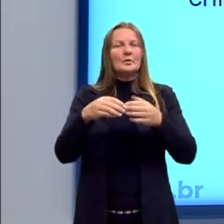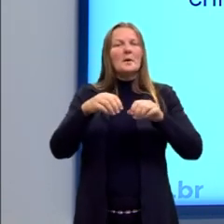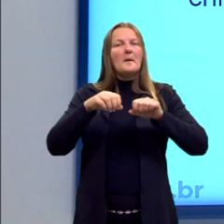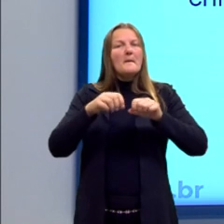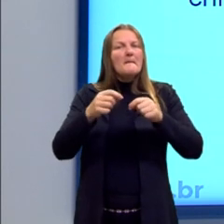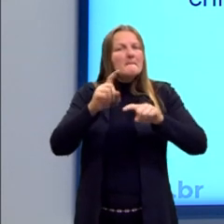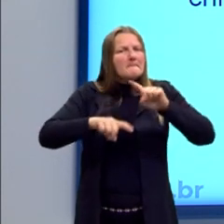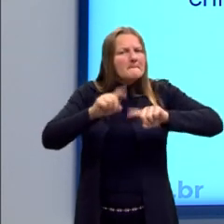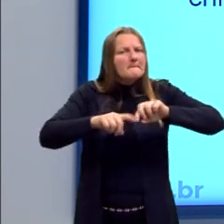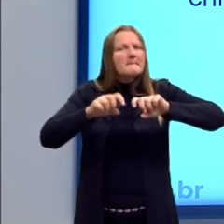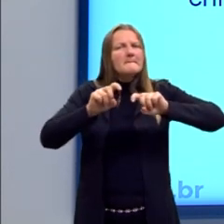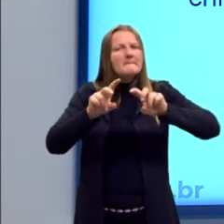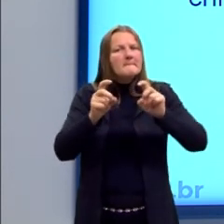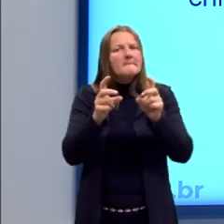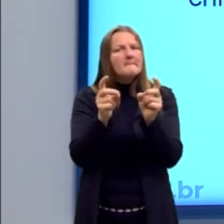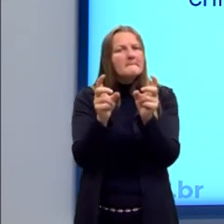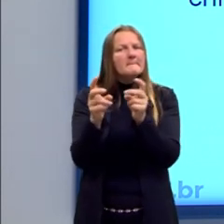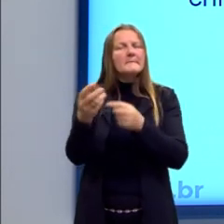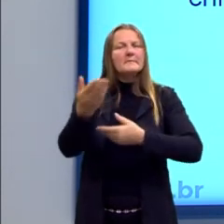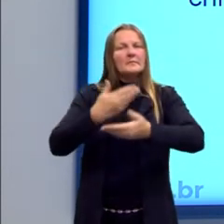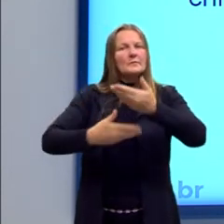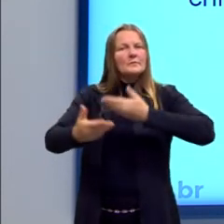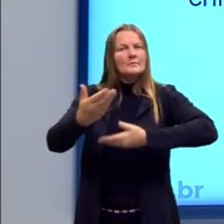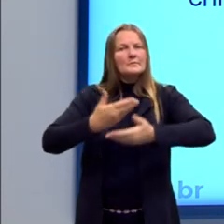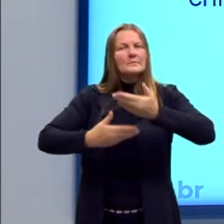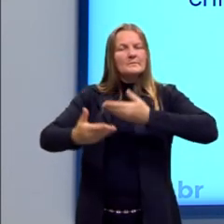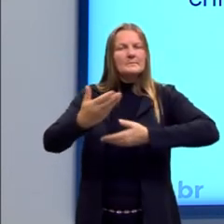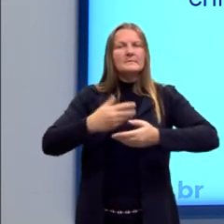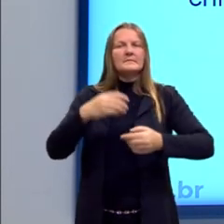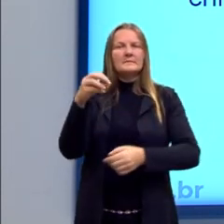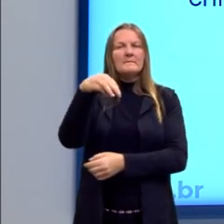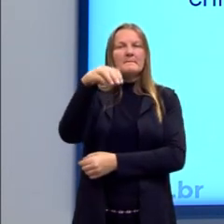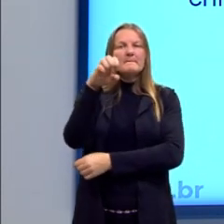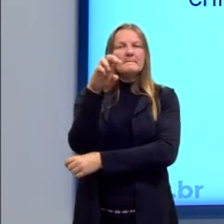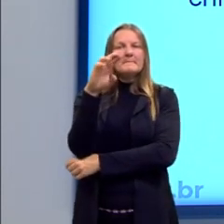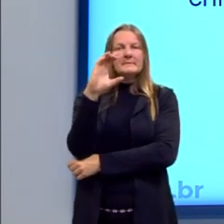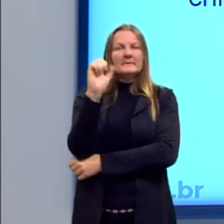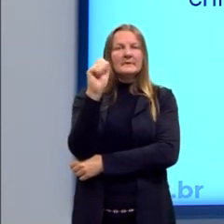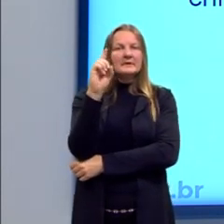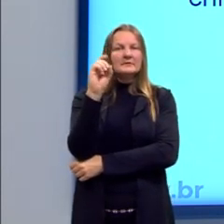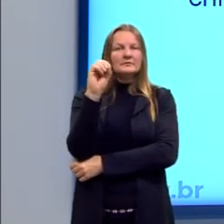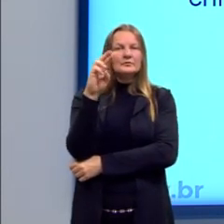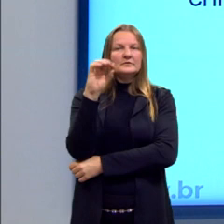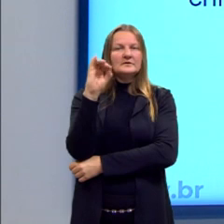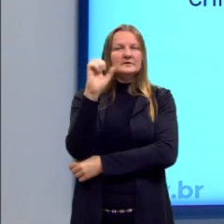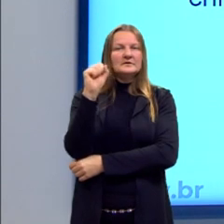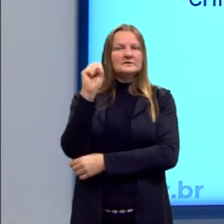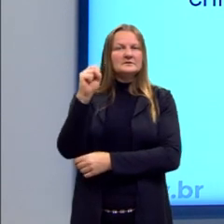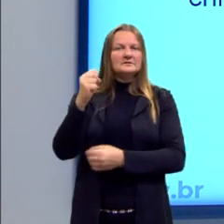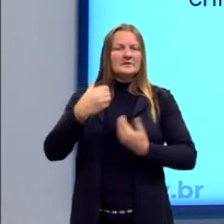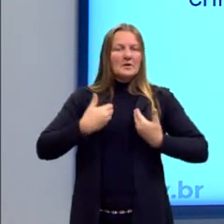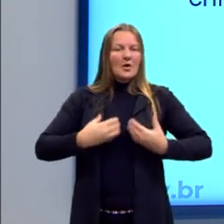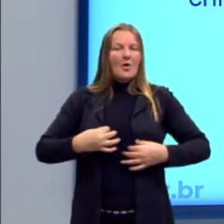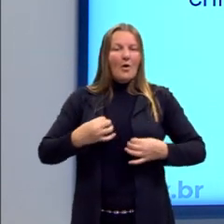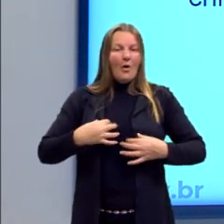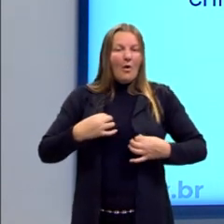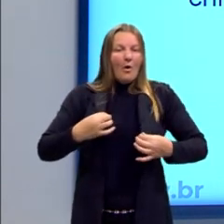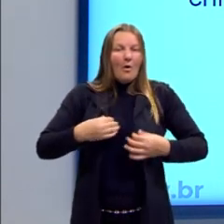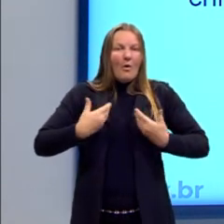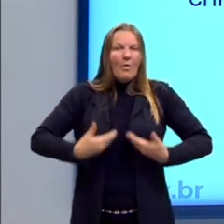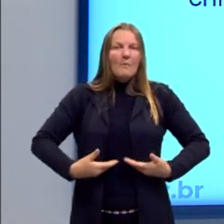É um fato importante. Se nós dermos conta, muitas roupas por sites que nós compramos